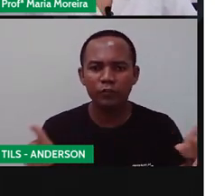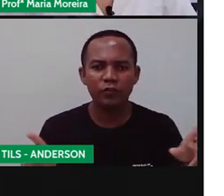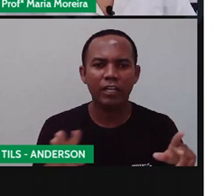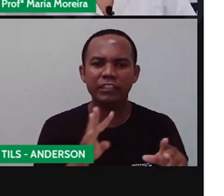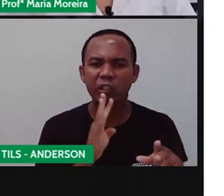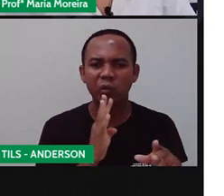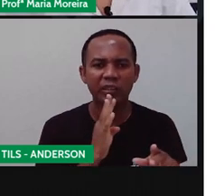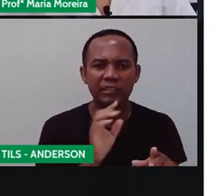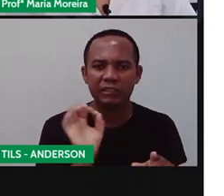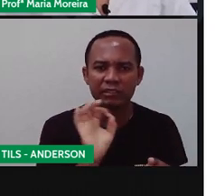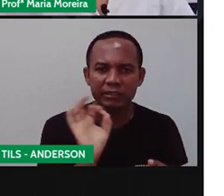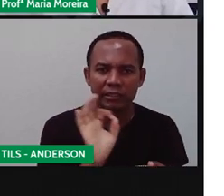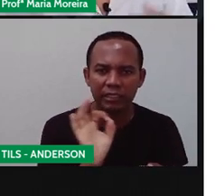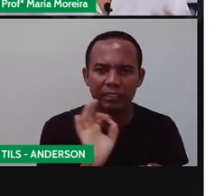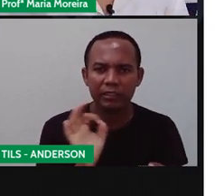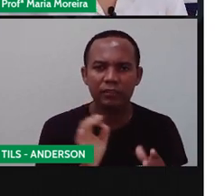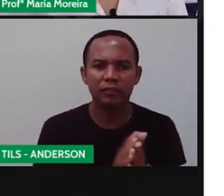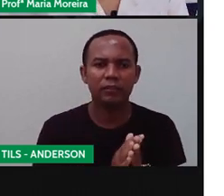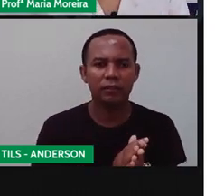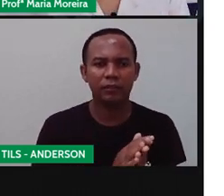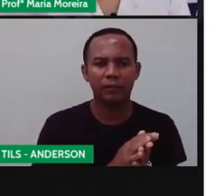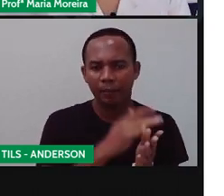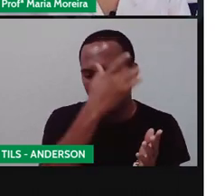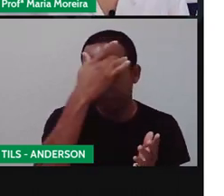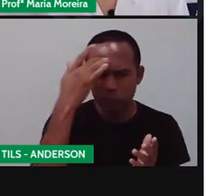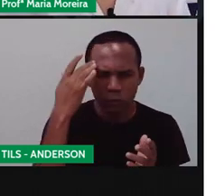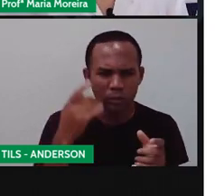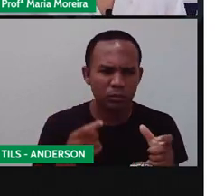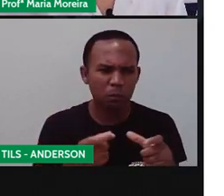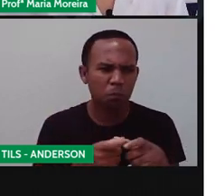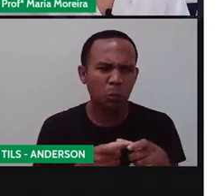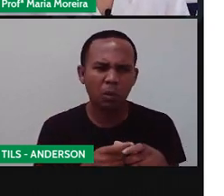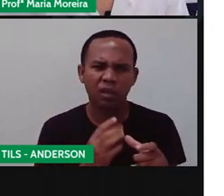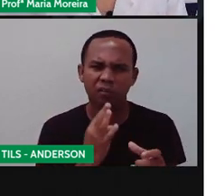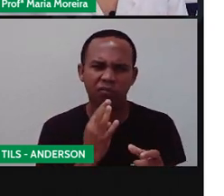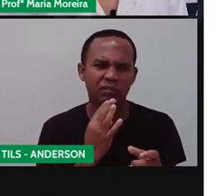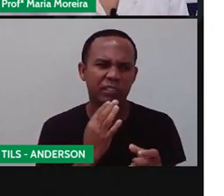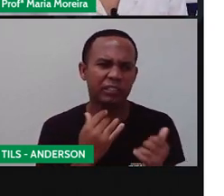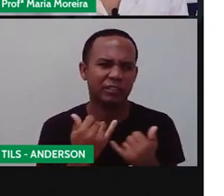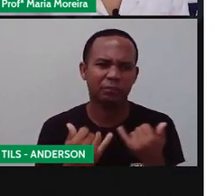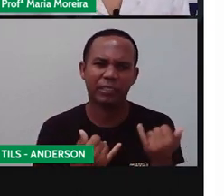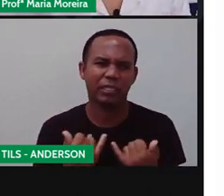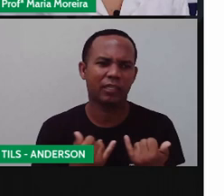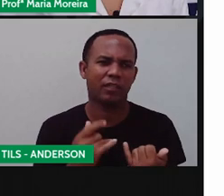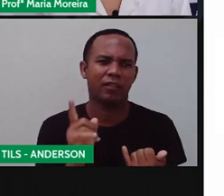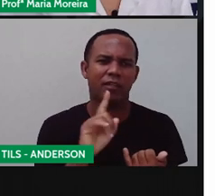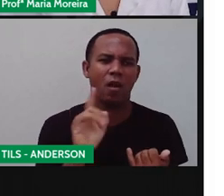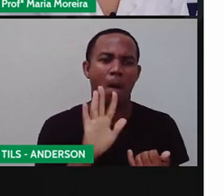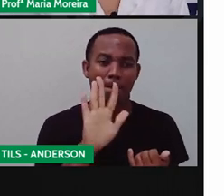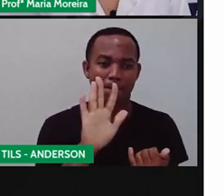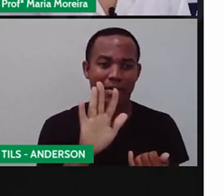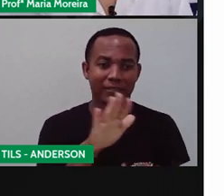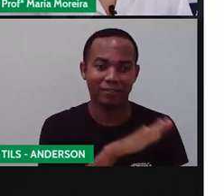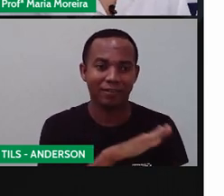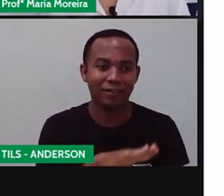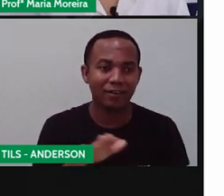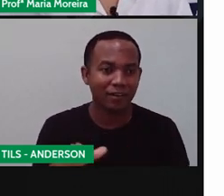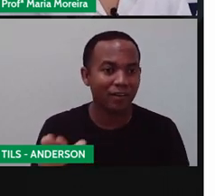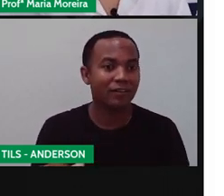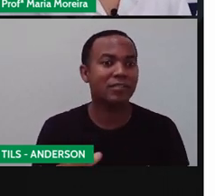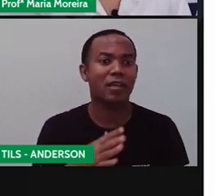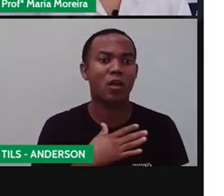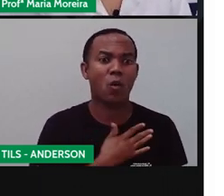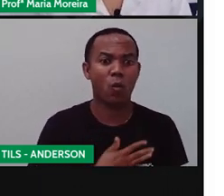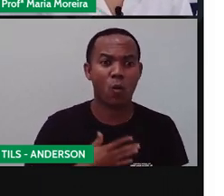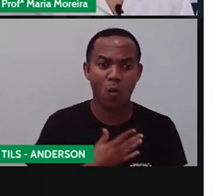conhecidas por aqui, né? Poucas pessoas conhecem, mas fazem muito sucesso entre crianças e adultos de muitos